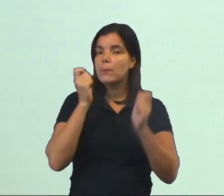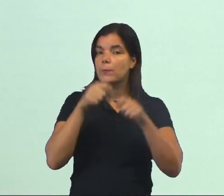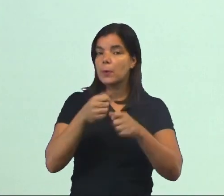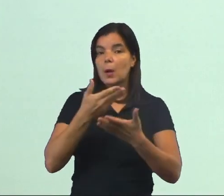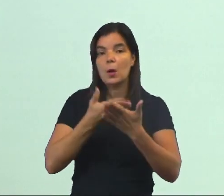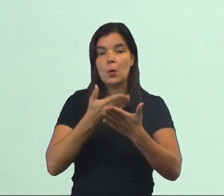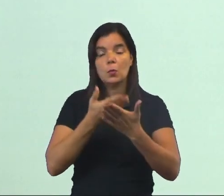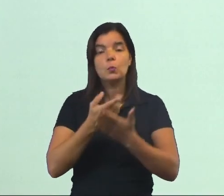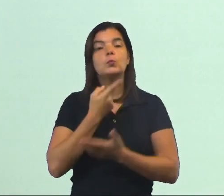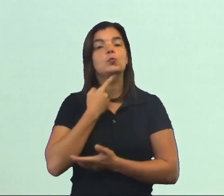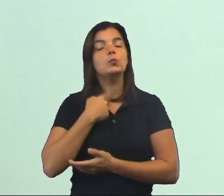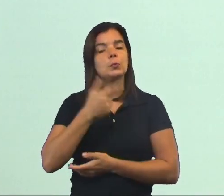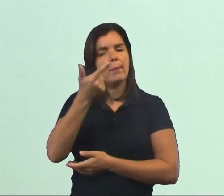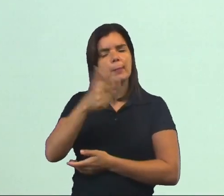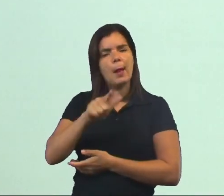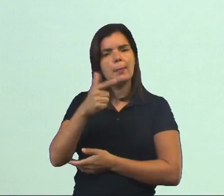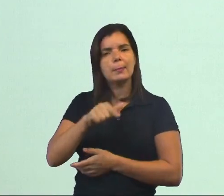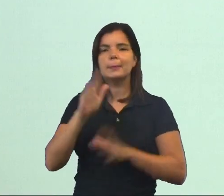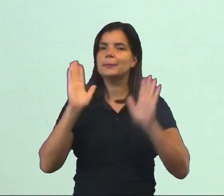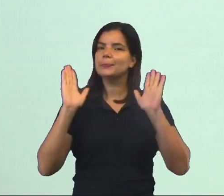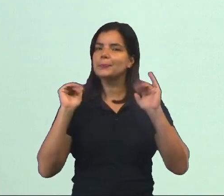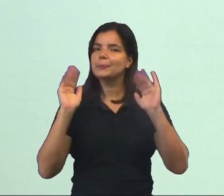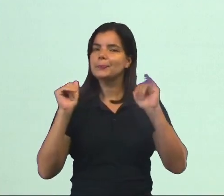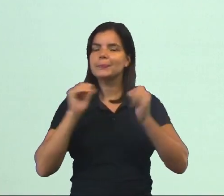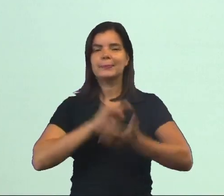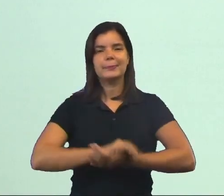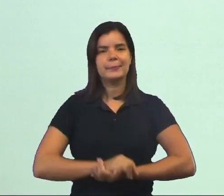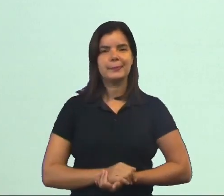rever essa aula e muitas outras. Até mais!